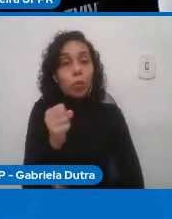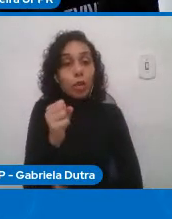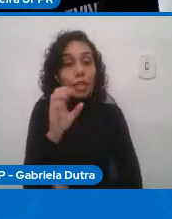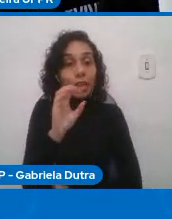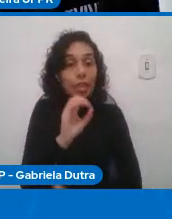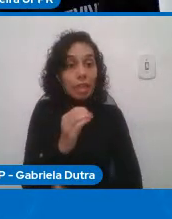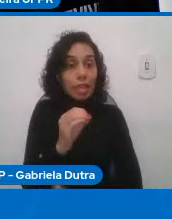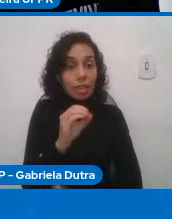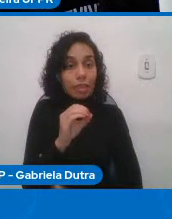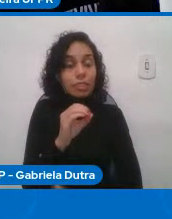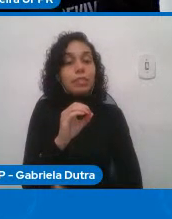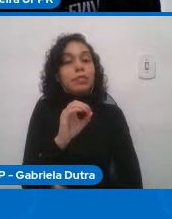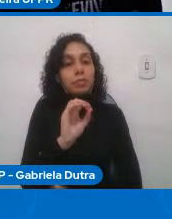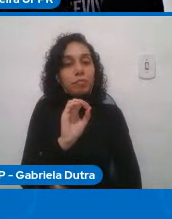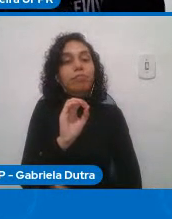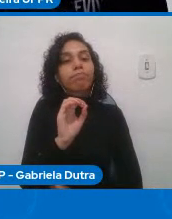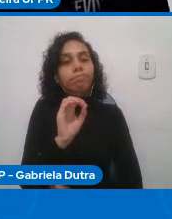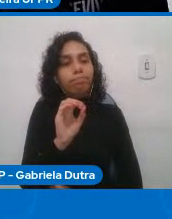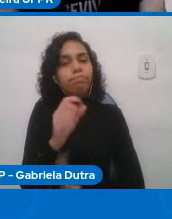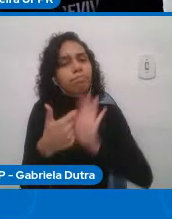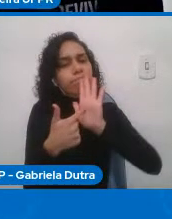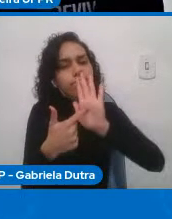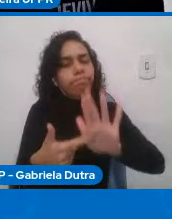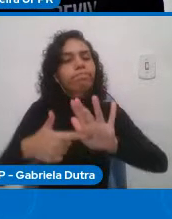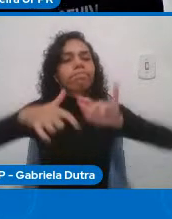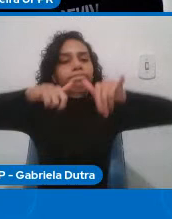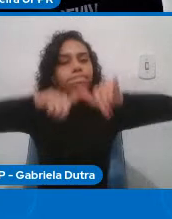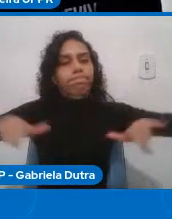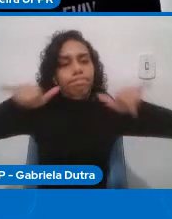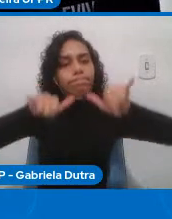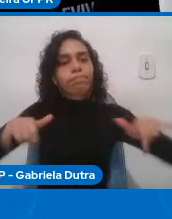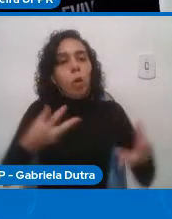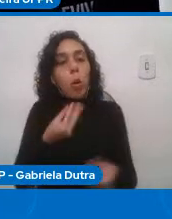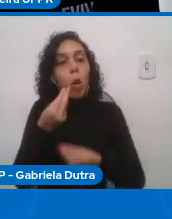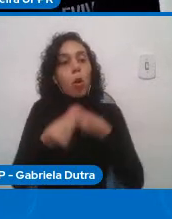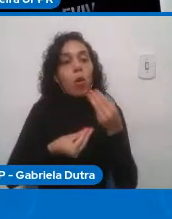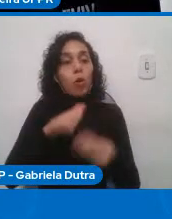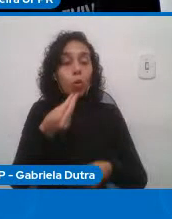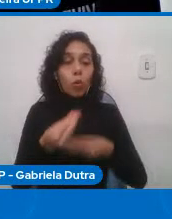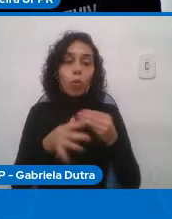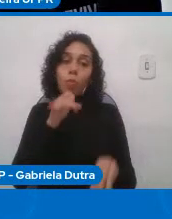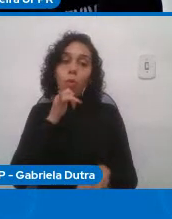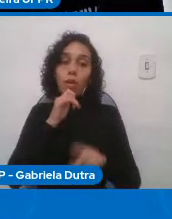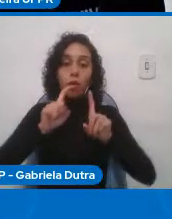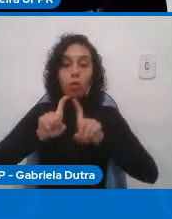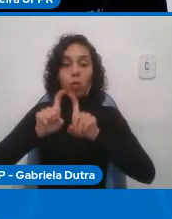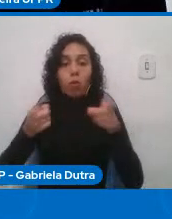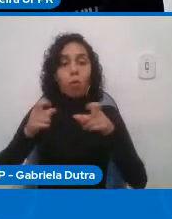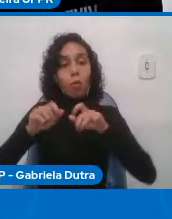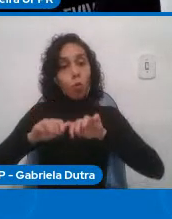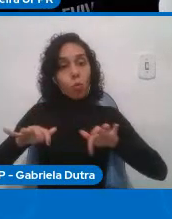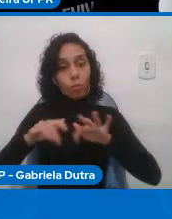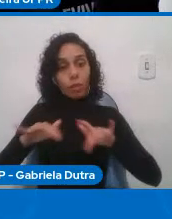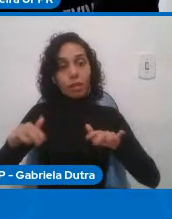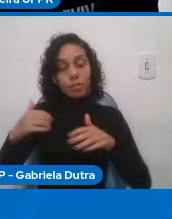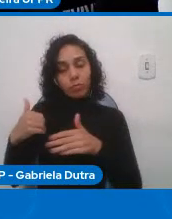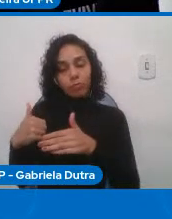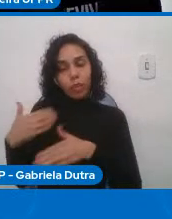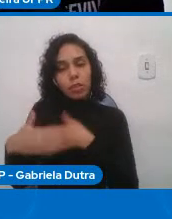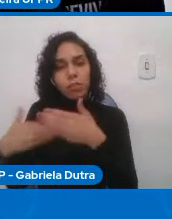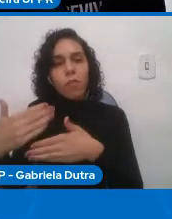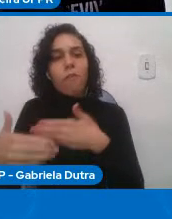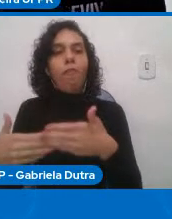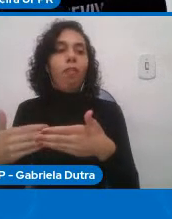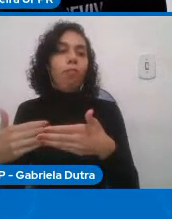informou muito o modo como a gente desenvolveu a computação e muito de aplicações de tecnologia